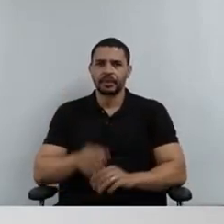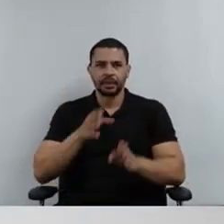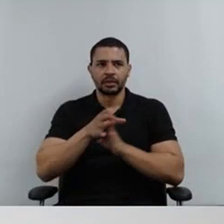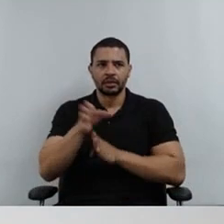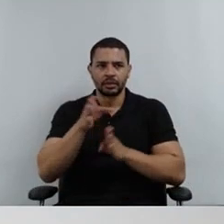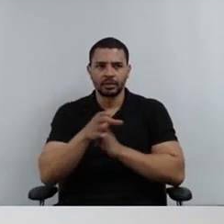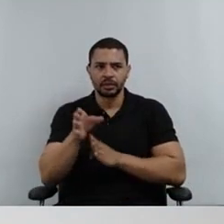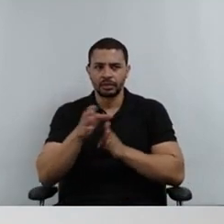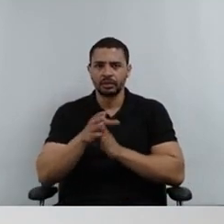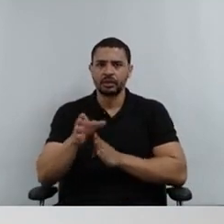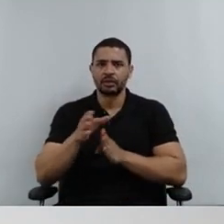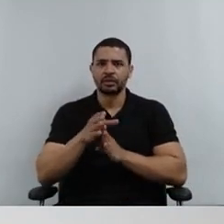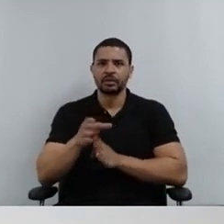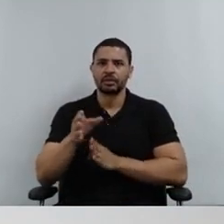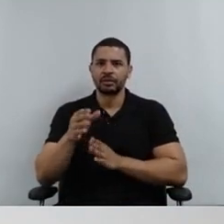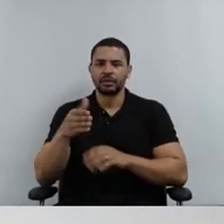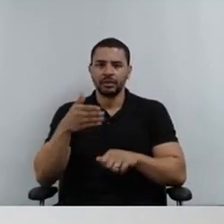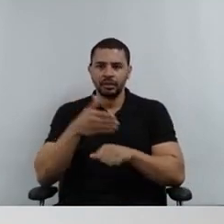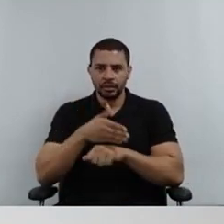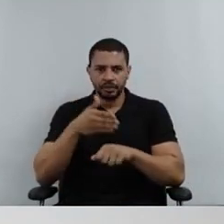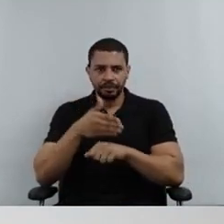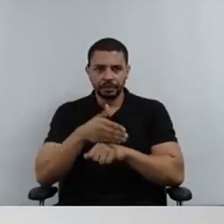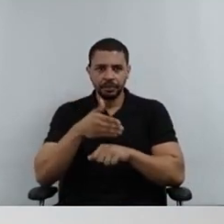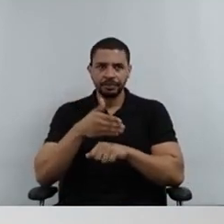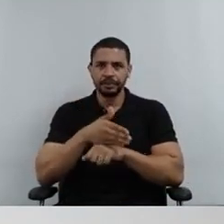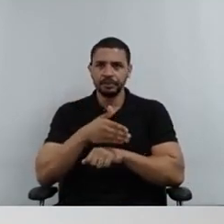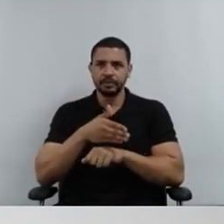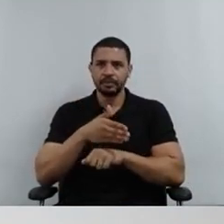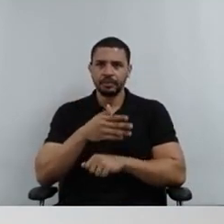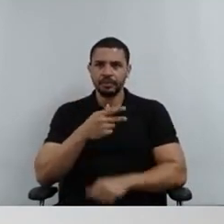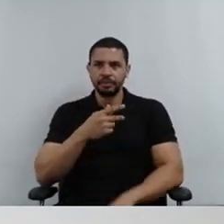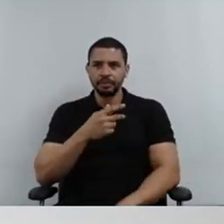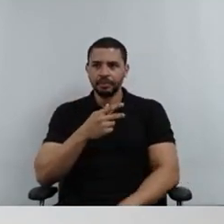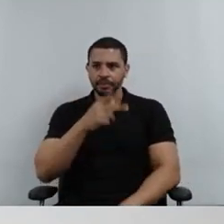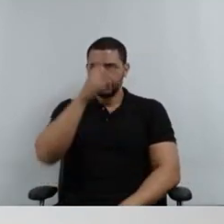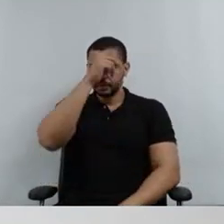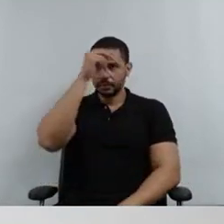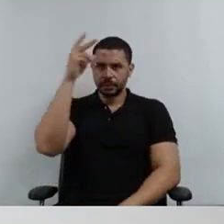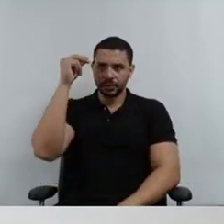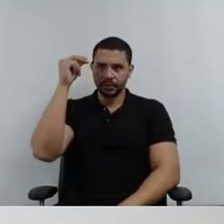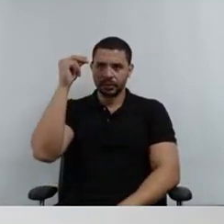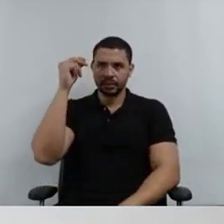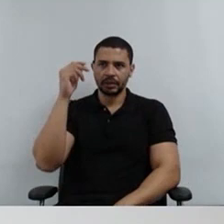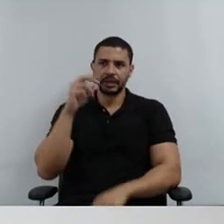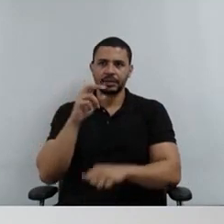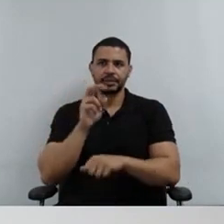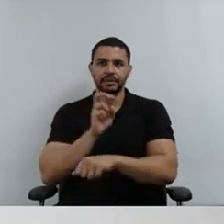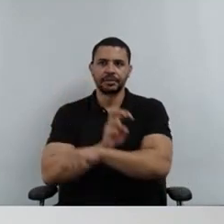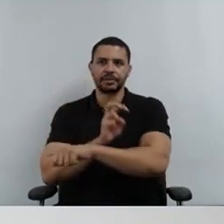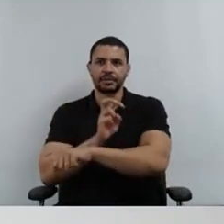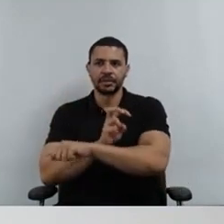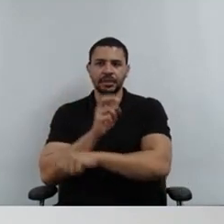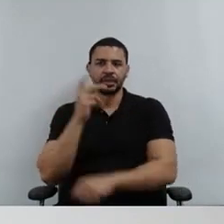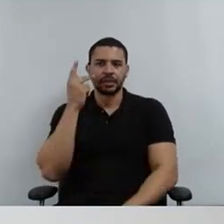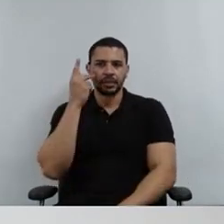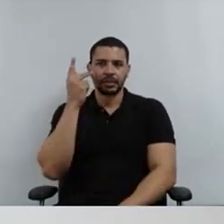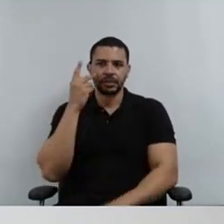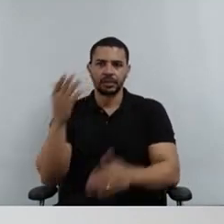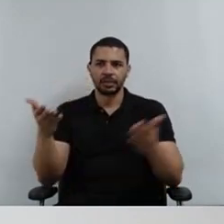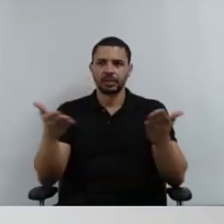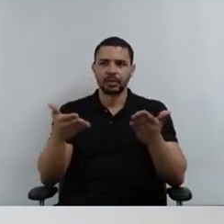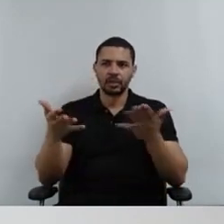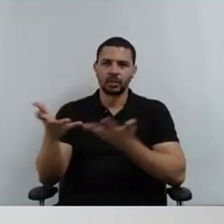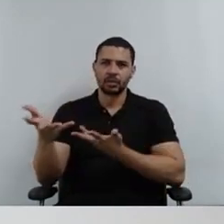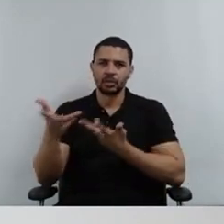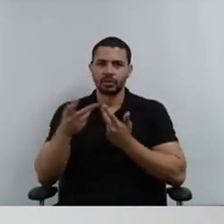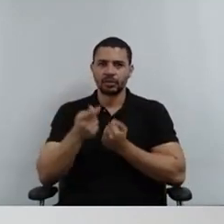né? Participativa na subprefeitura da Sé, aqui no município de São Paulo. Chamar agora o senhor José Benedito França